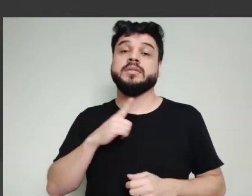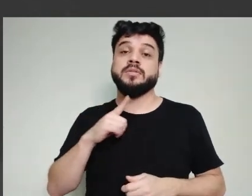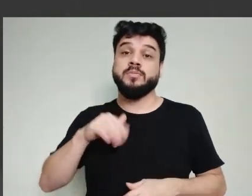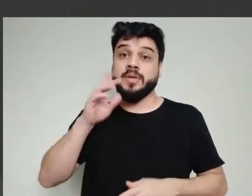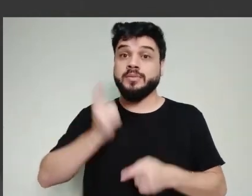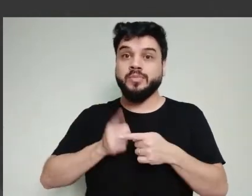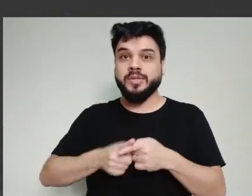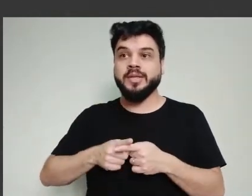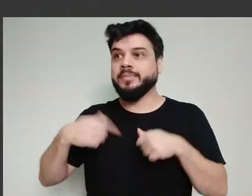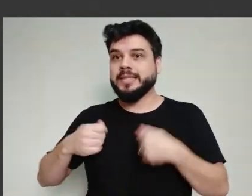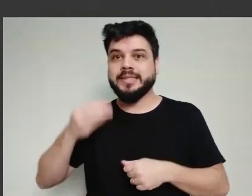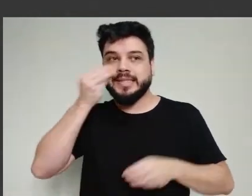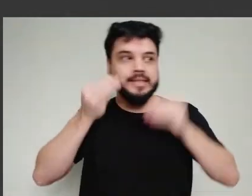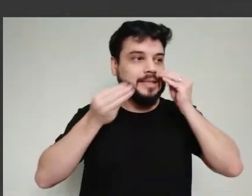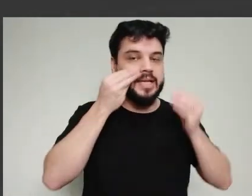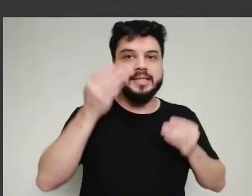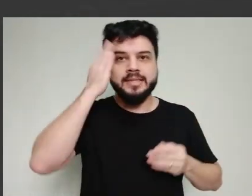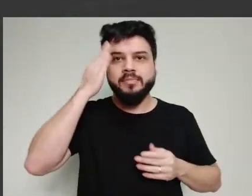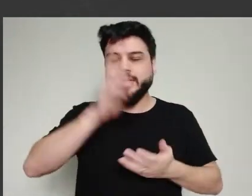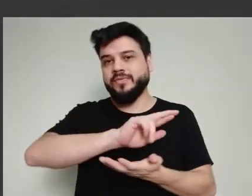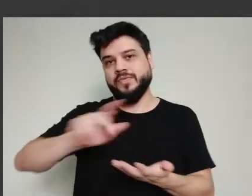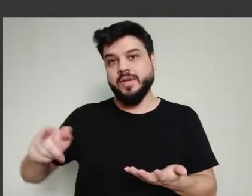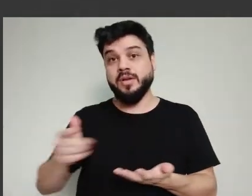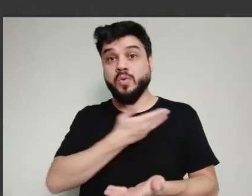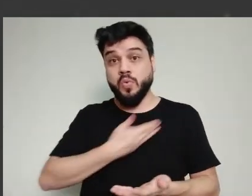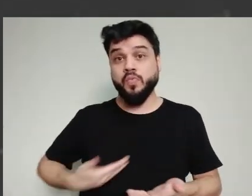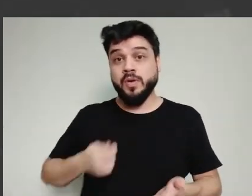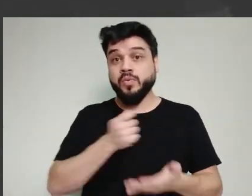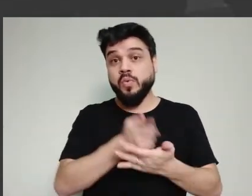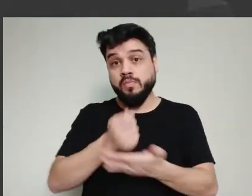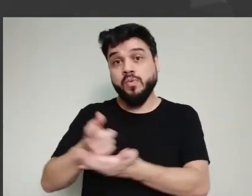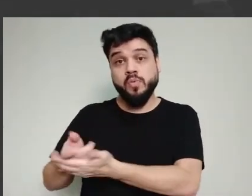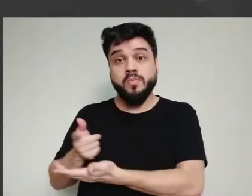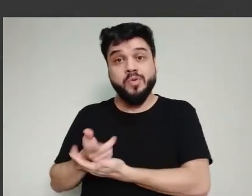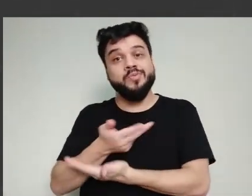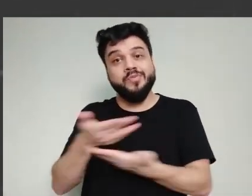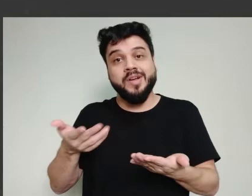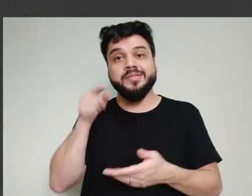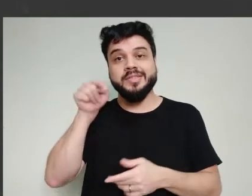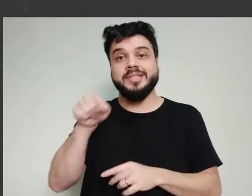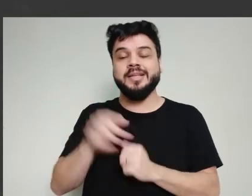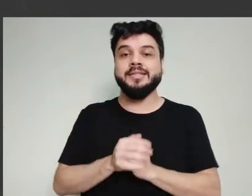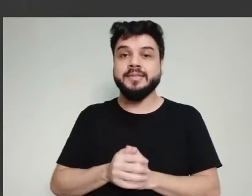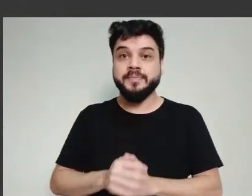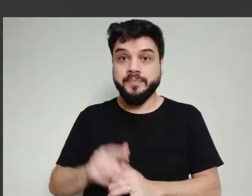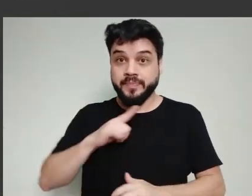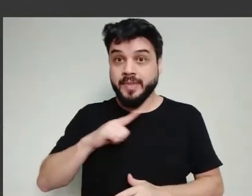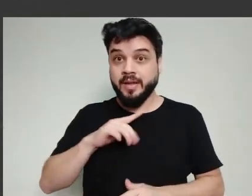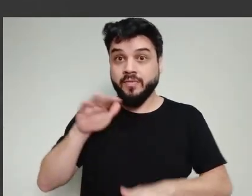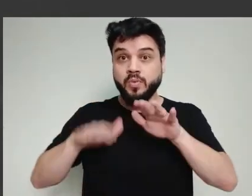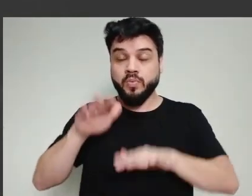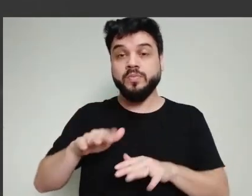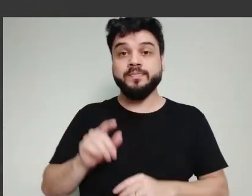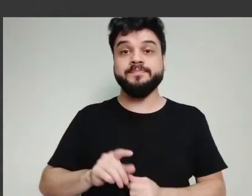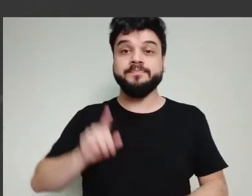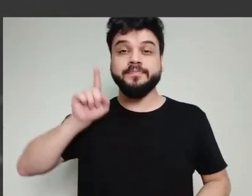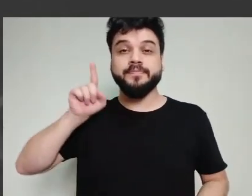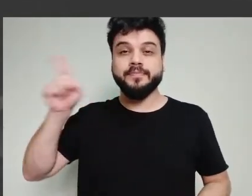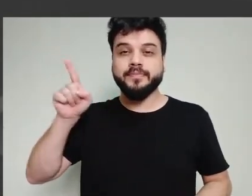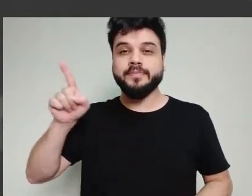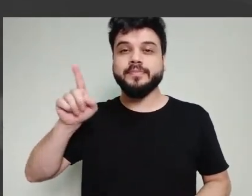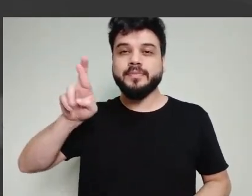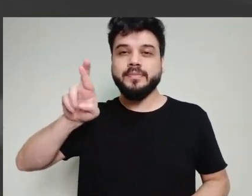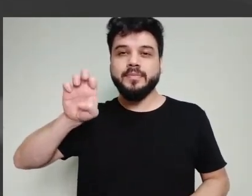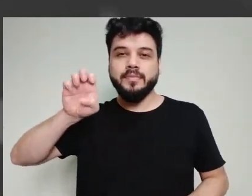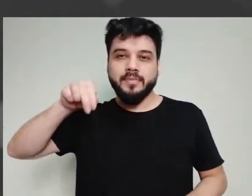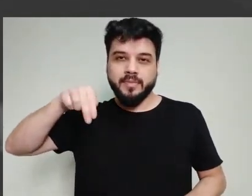melhor. Então, nós temos esses, hoje em dia, tem esses dois testes, são os mais usados. Os testes rápidos, eles são muito